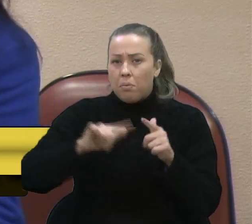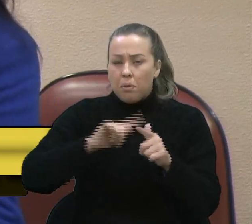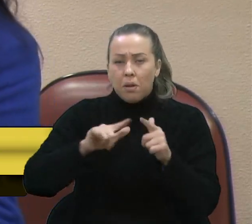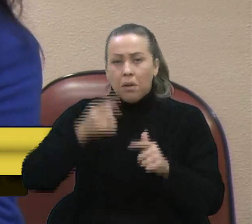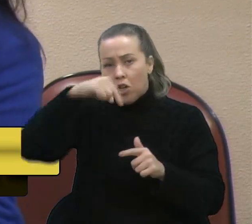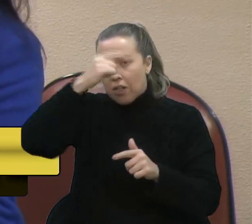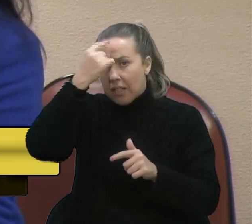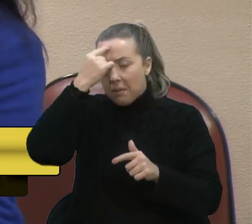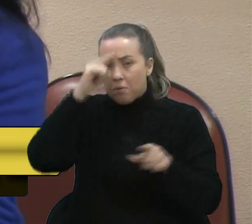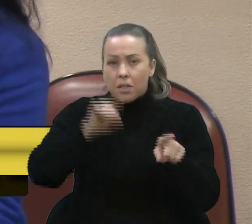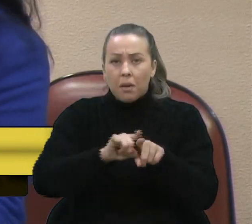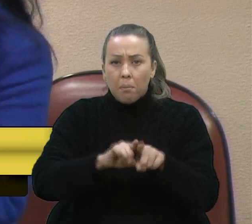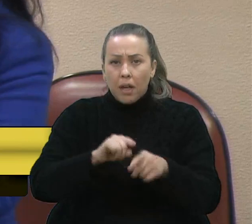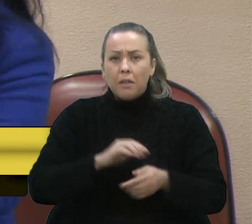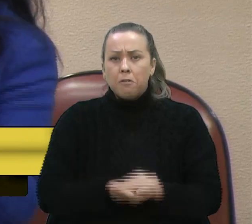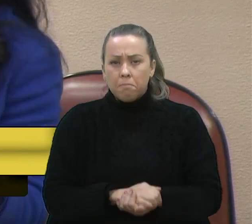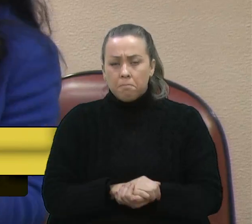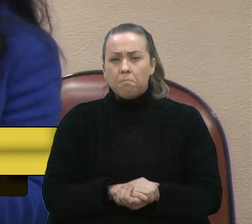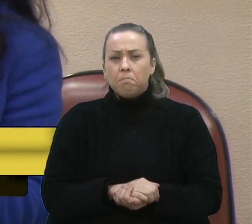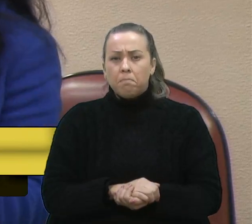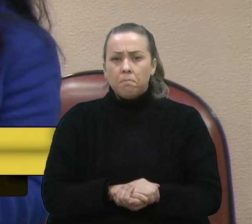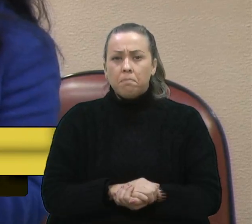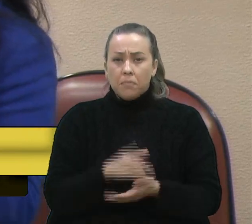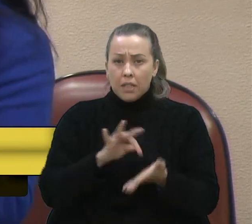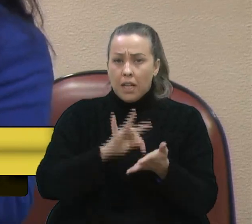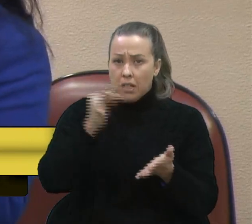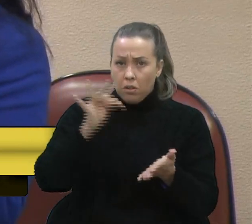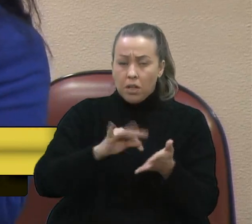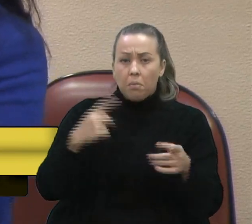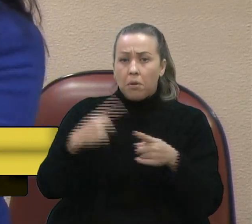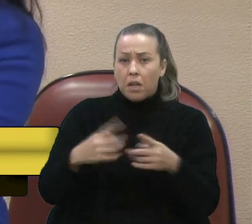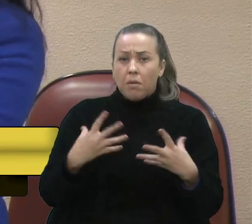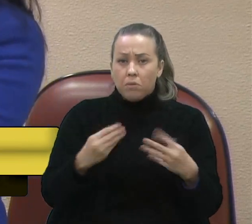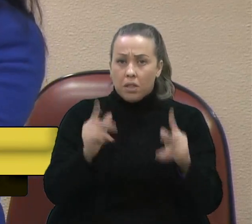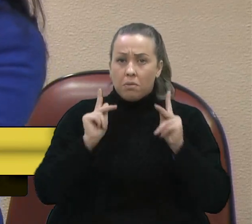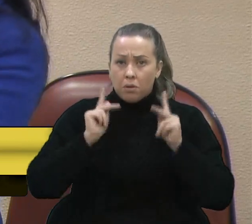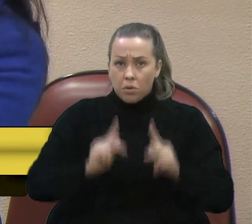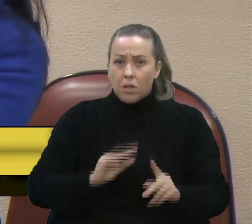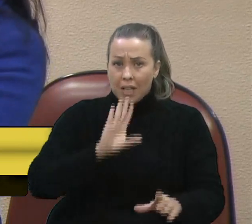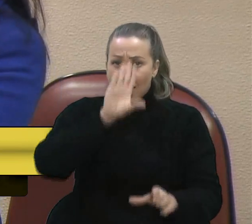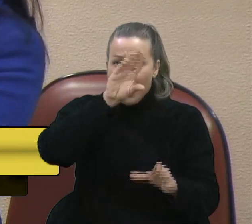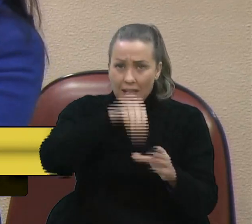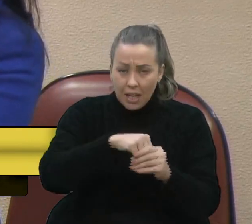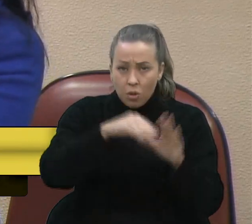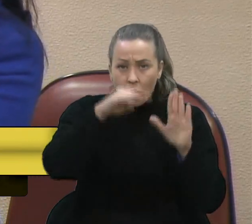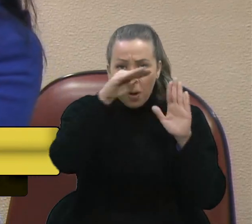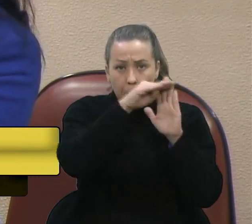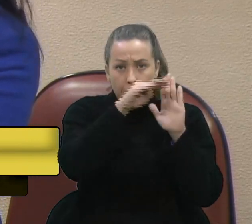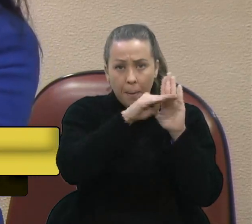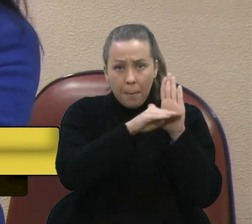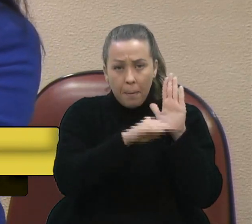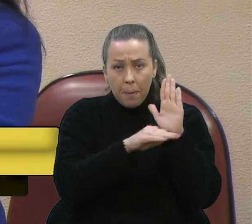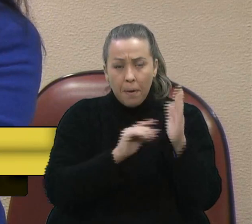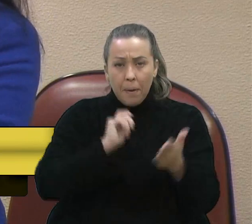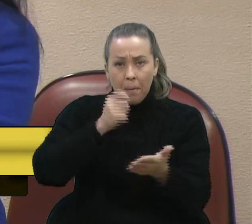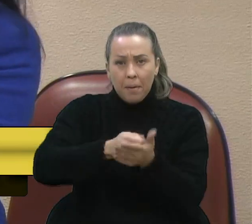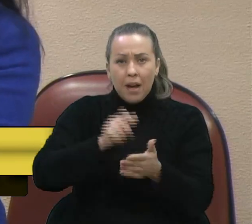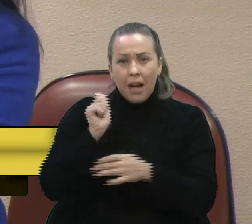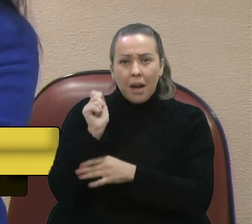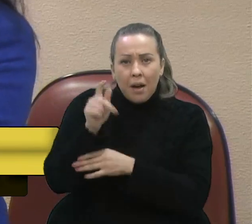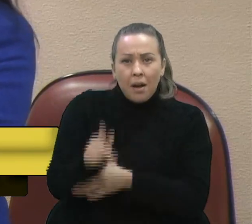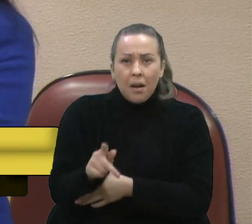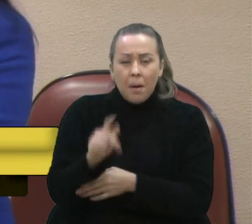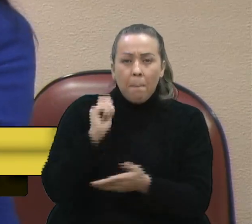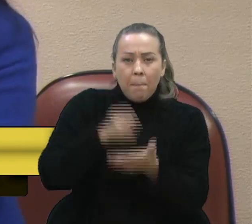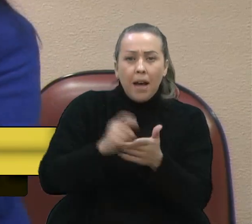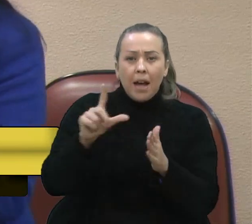sabemos também que isso é na teoria, porque muitas pessoas, dentro de um escalonamento de contribuição previdenciária, passaram a pagar